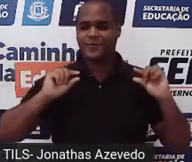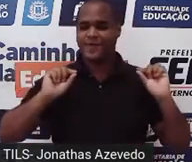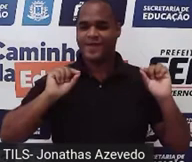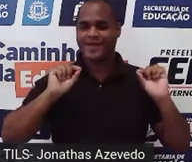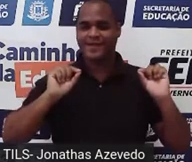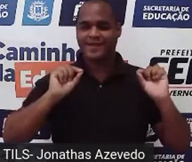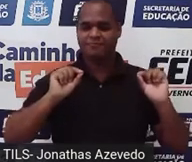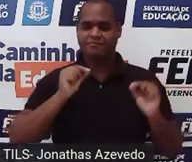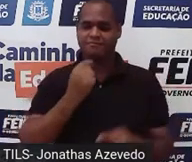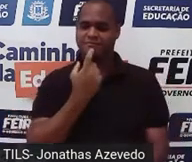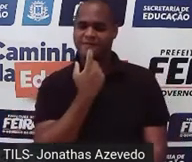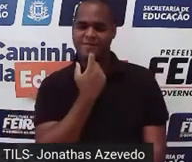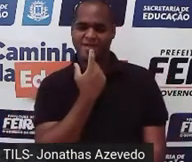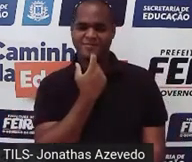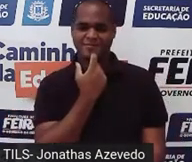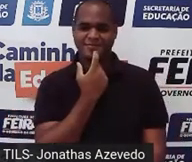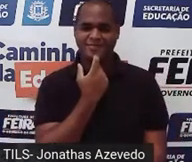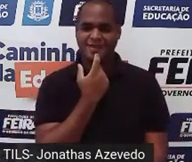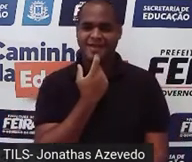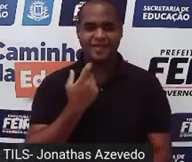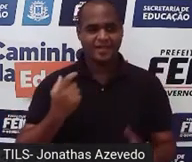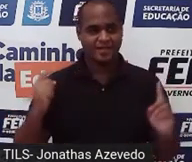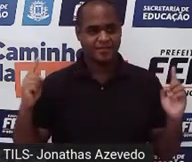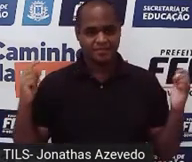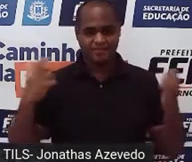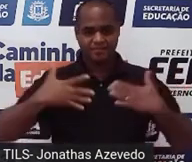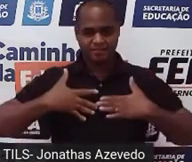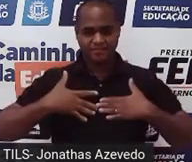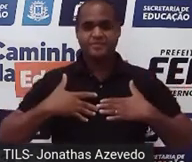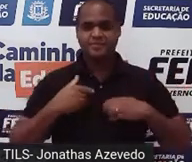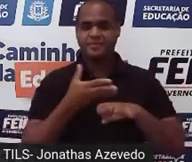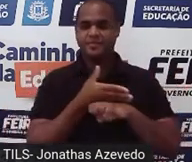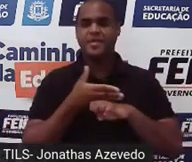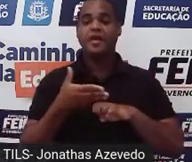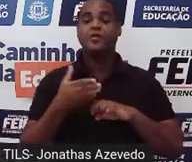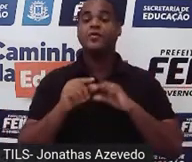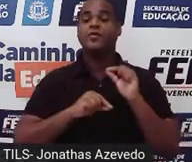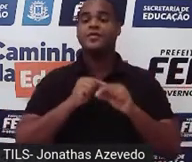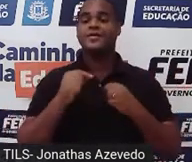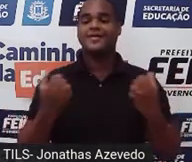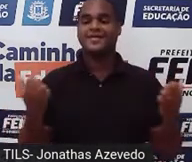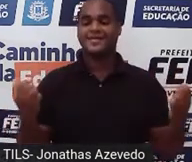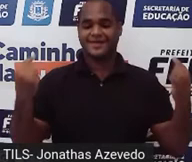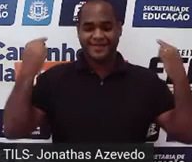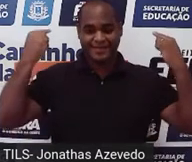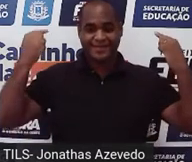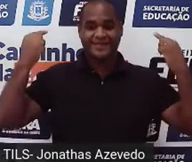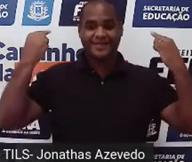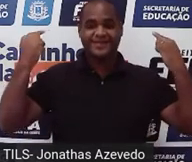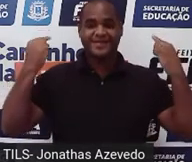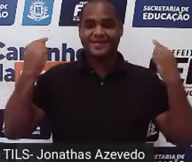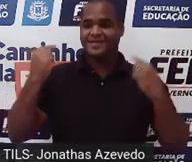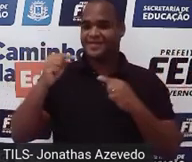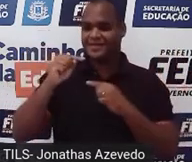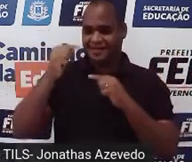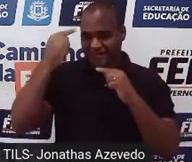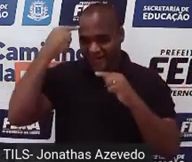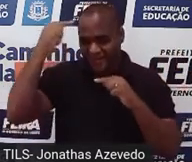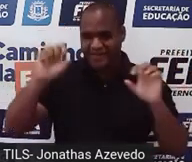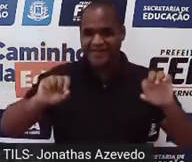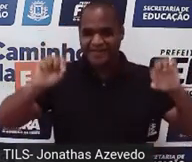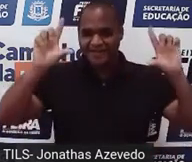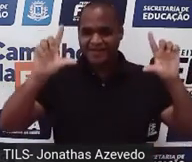vermelho vinho, por cima um jaleco branco e atrás de mim está o cartaz da Secretaria